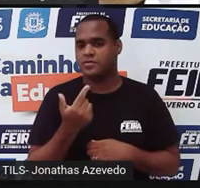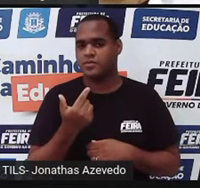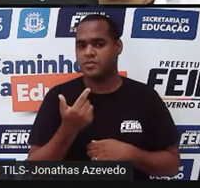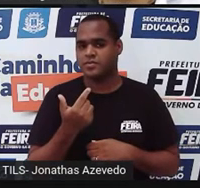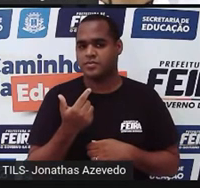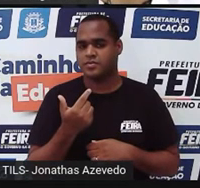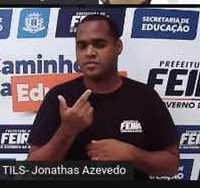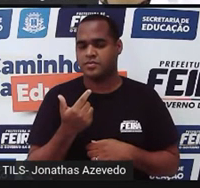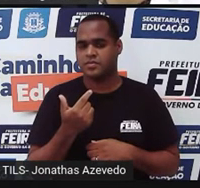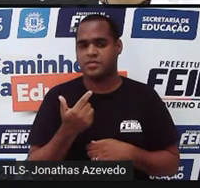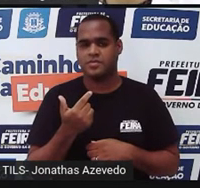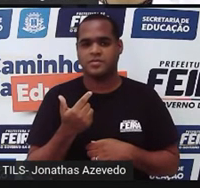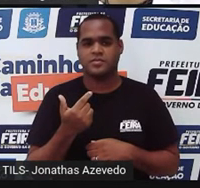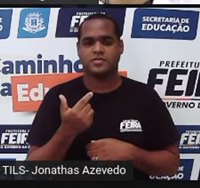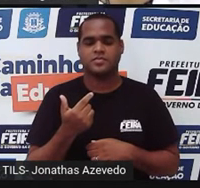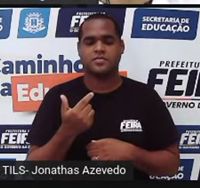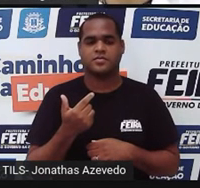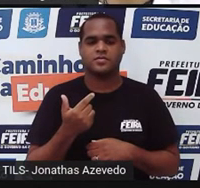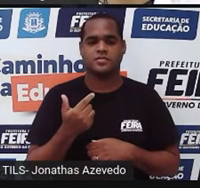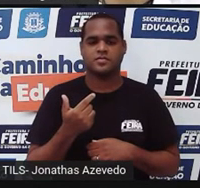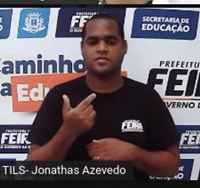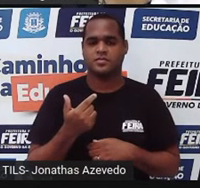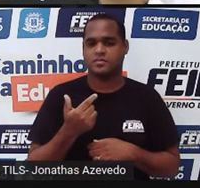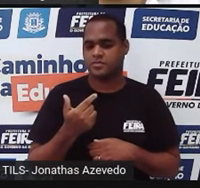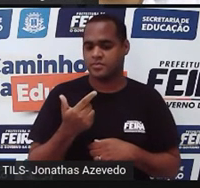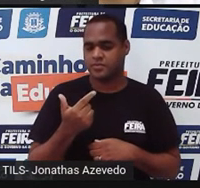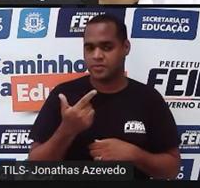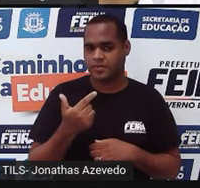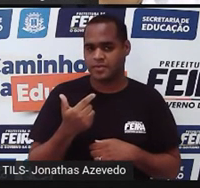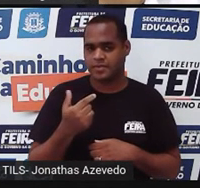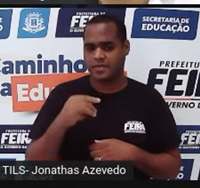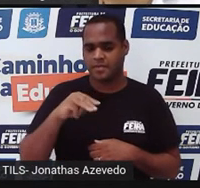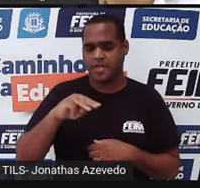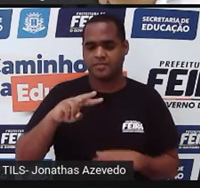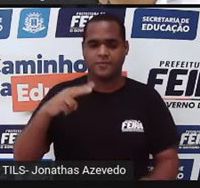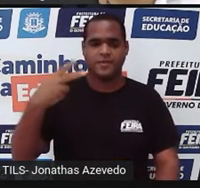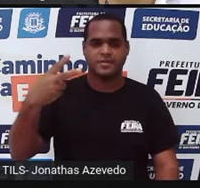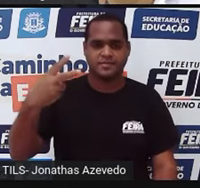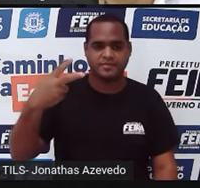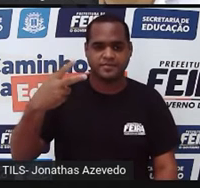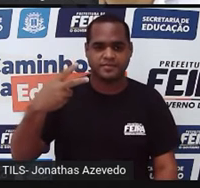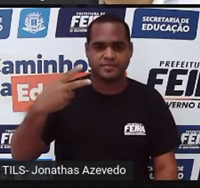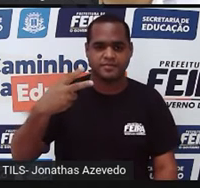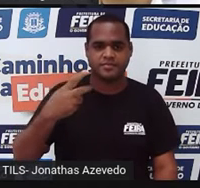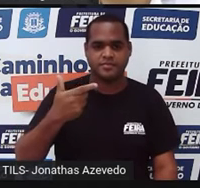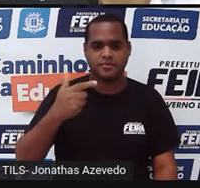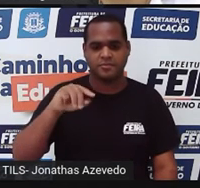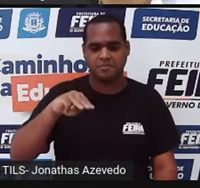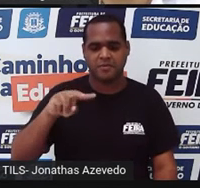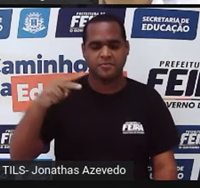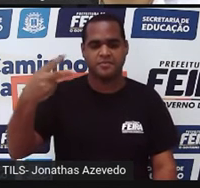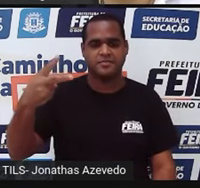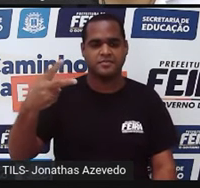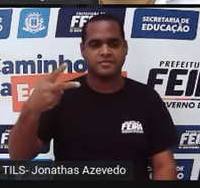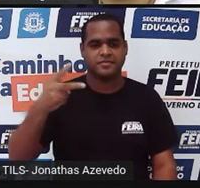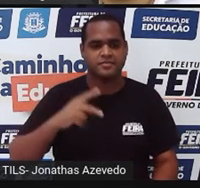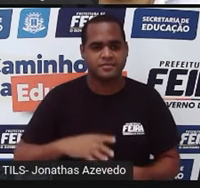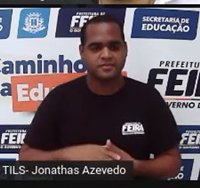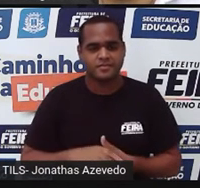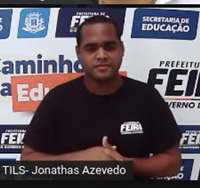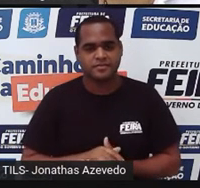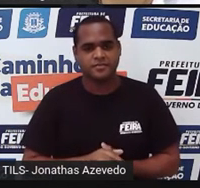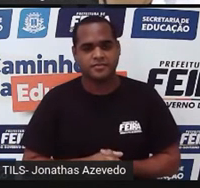12, né? 3 vezes 4, e metro vezes metro vai ser metro quadrado. Então, a área do quarto 1 é 12 metros quadrados.